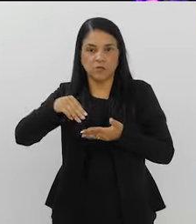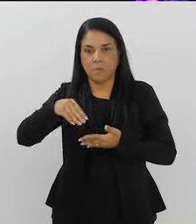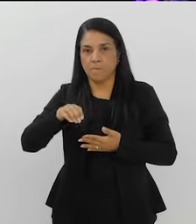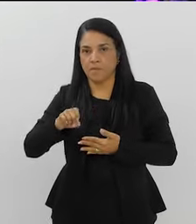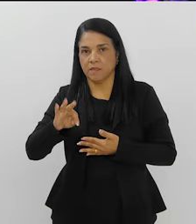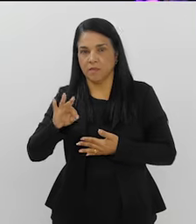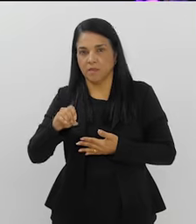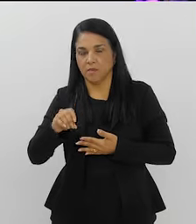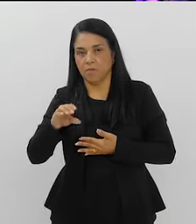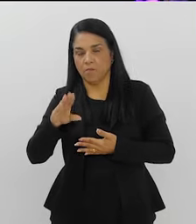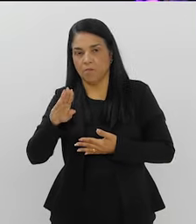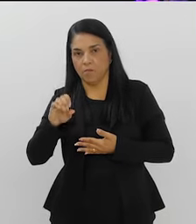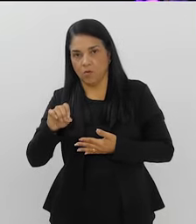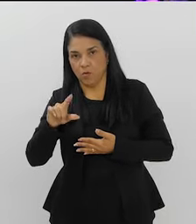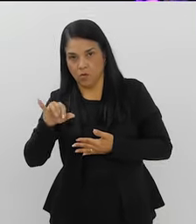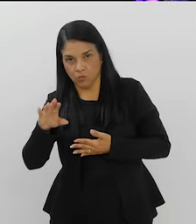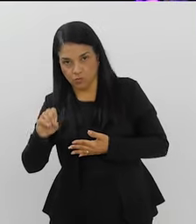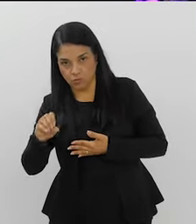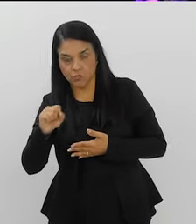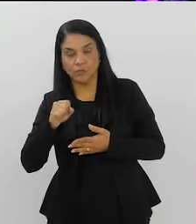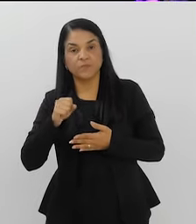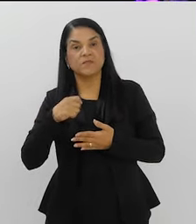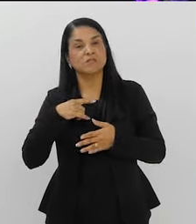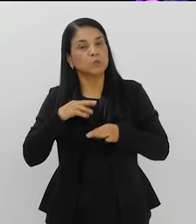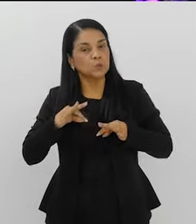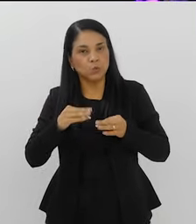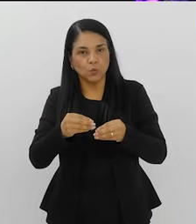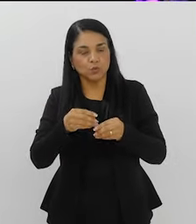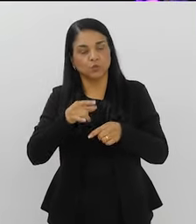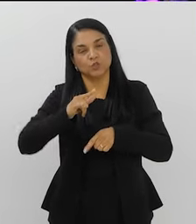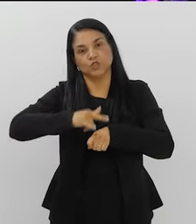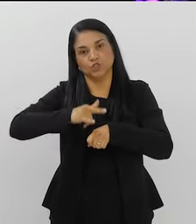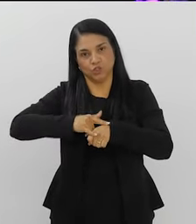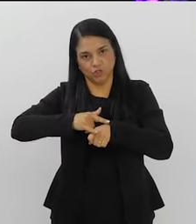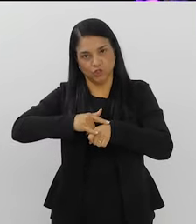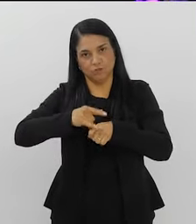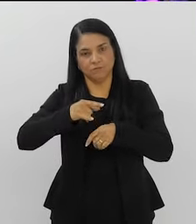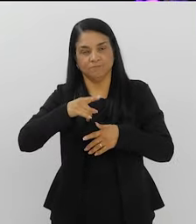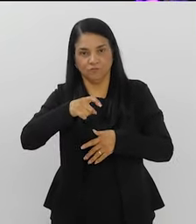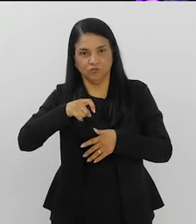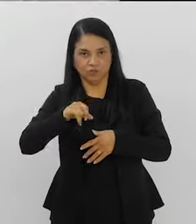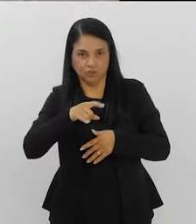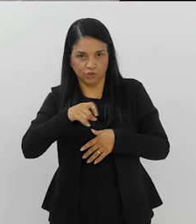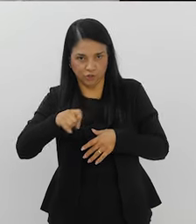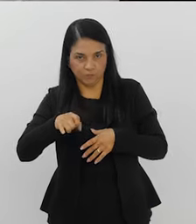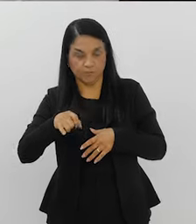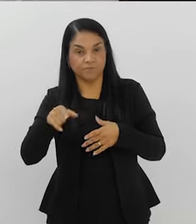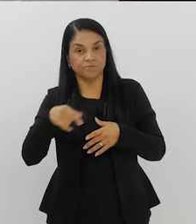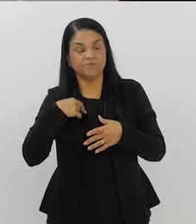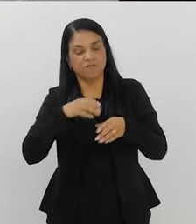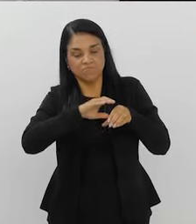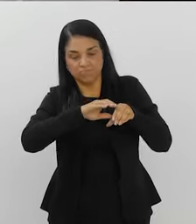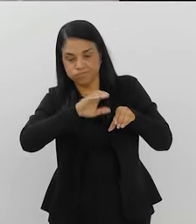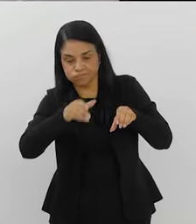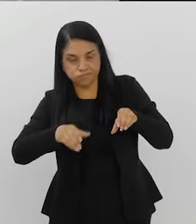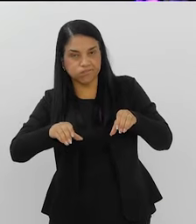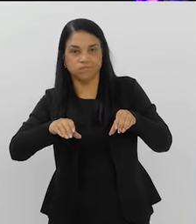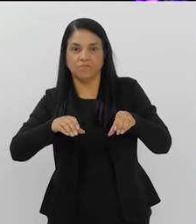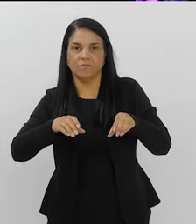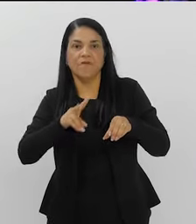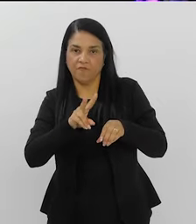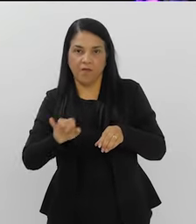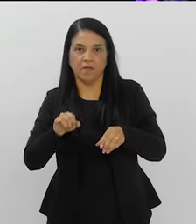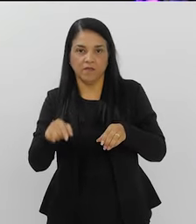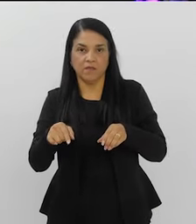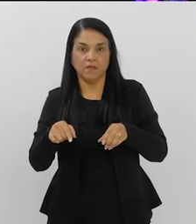que é a maior parte da excreção, todos eles saem pela urina. Se saem na urina, vai para o esgoto. Se você encontra cocaína em um rio,